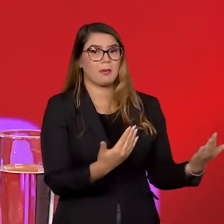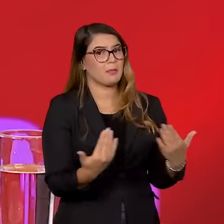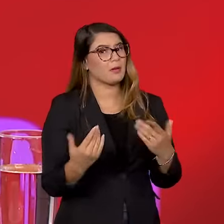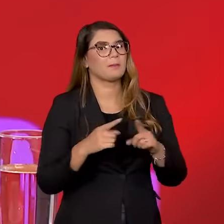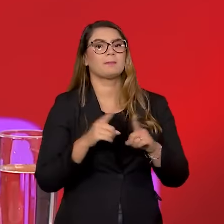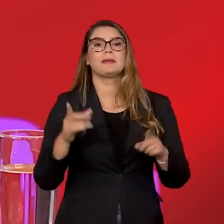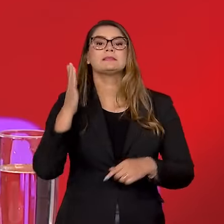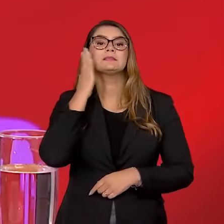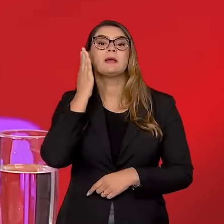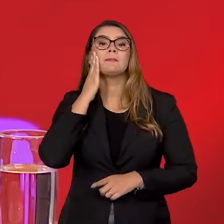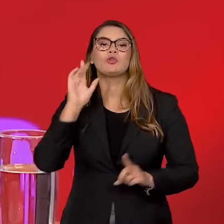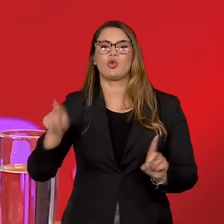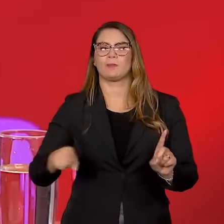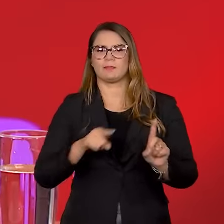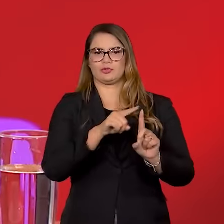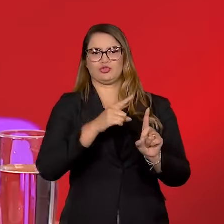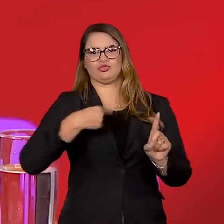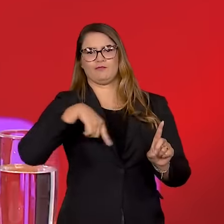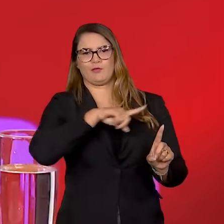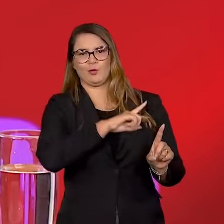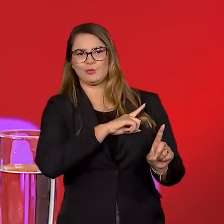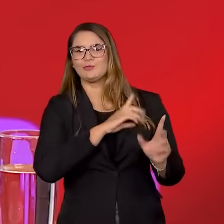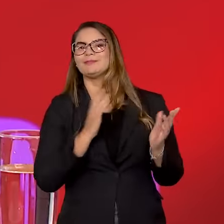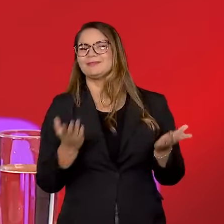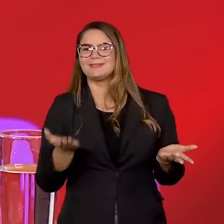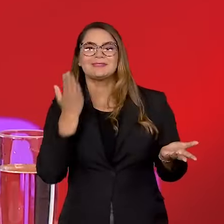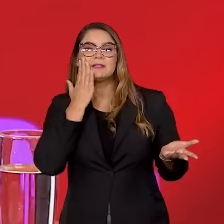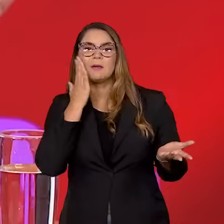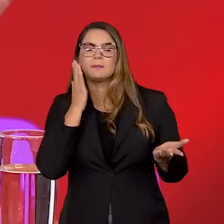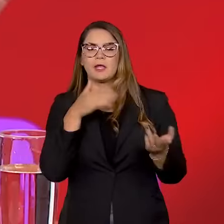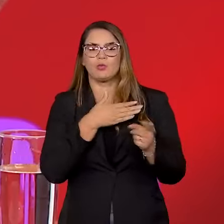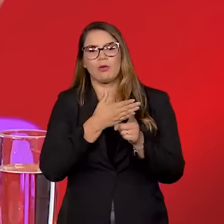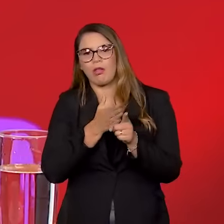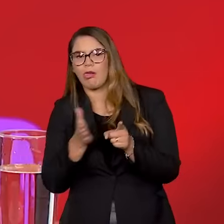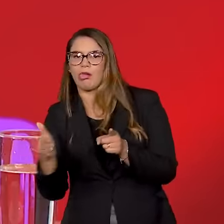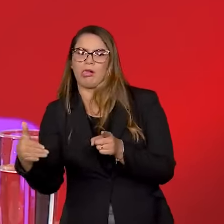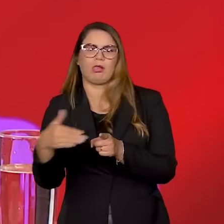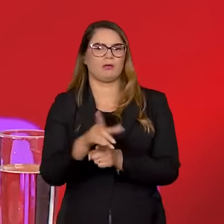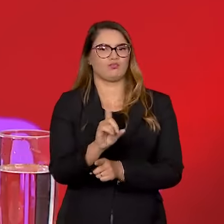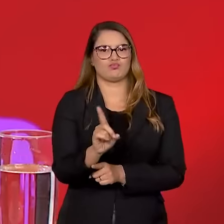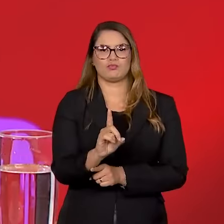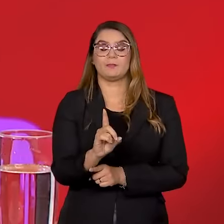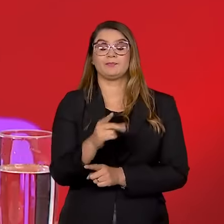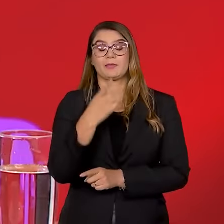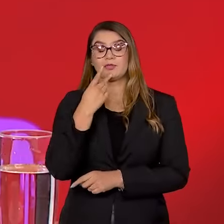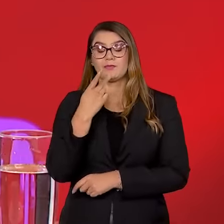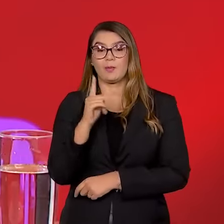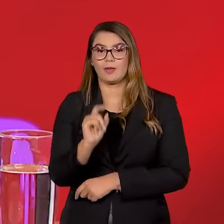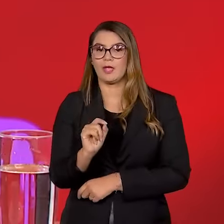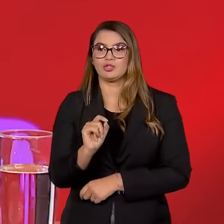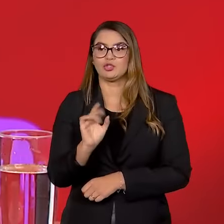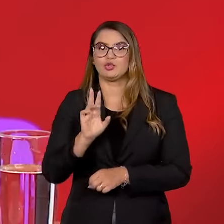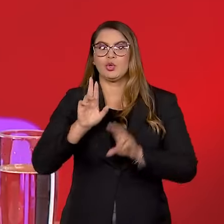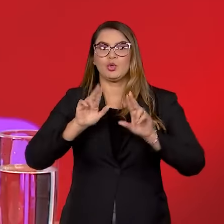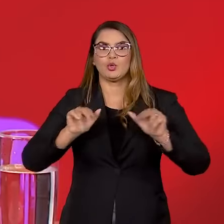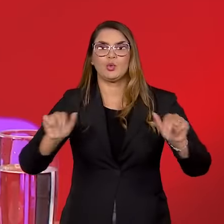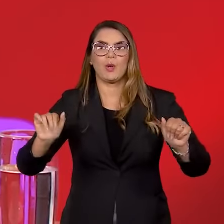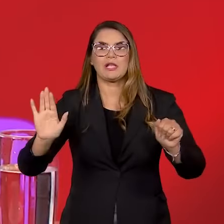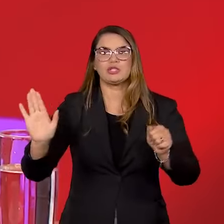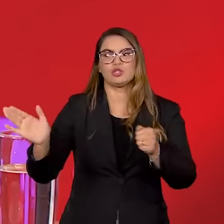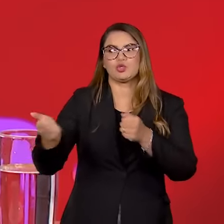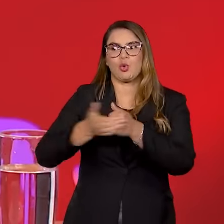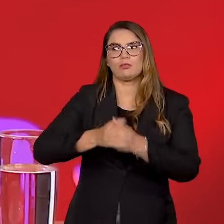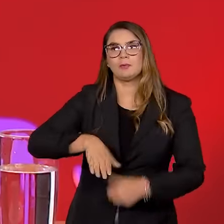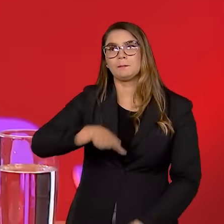né? Qual era o nosso objetivo e nós nunca nos desvirtuamos, né? A gente costuma dizer, Leandro, que a gente nunca se escondeu na conveniência do